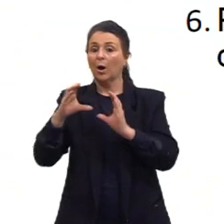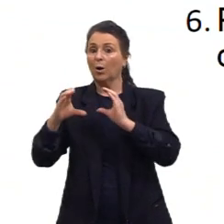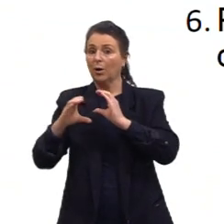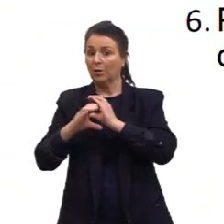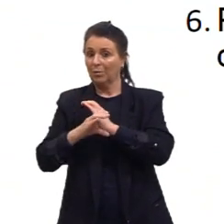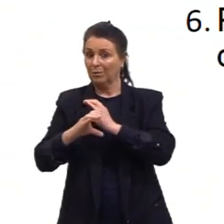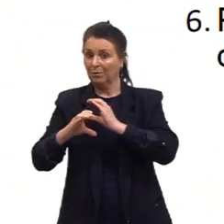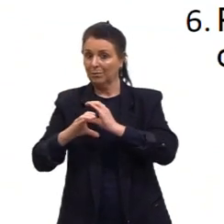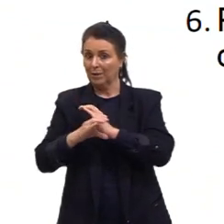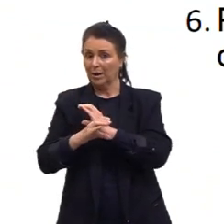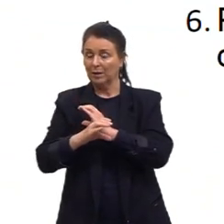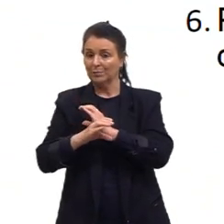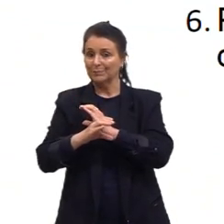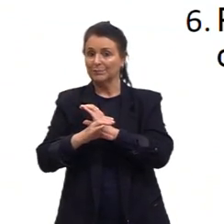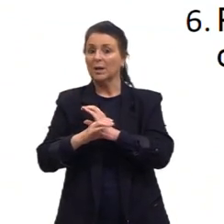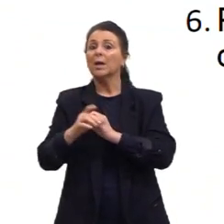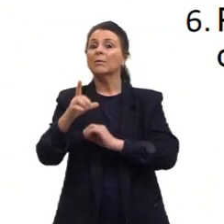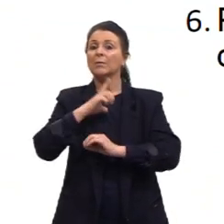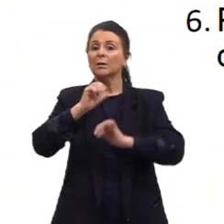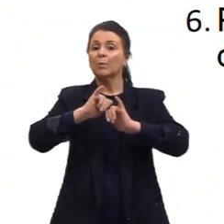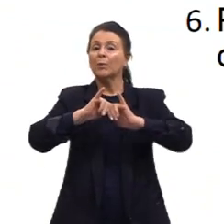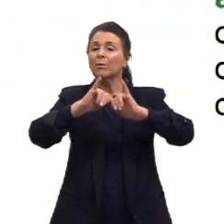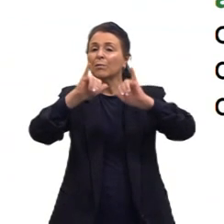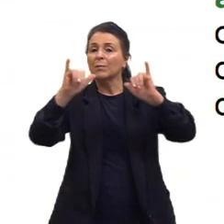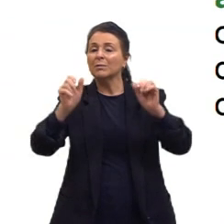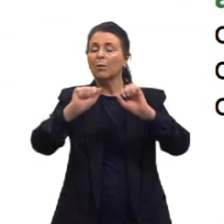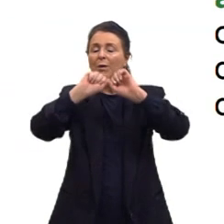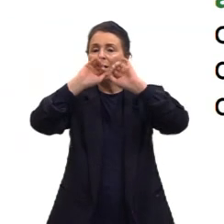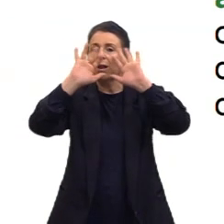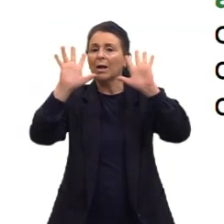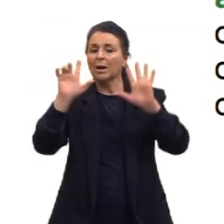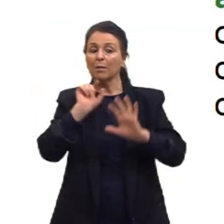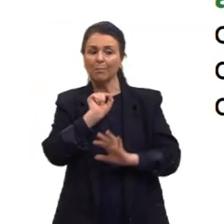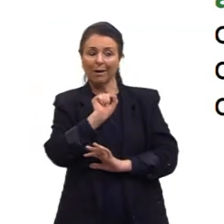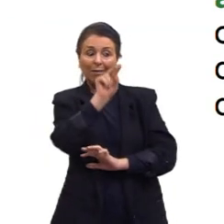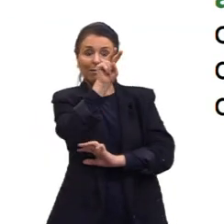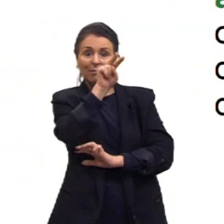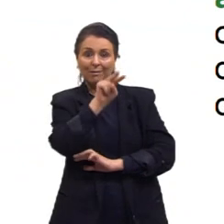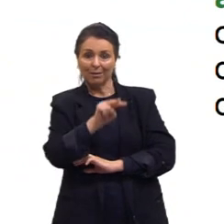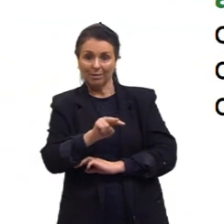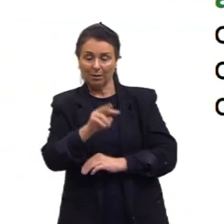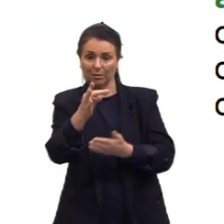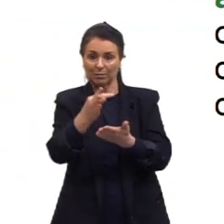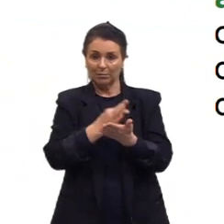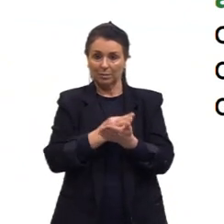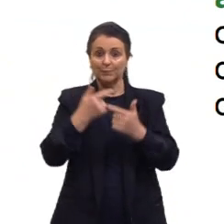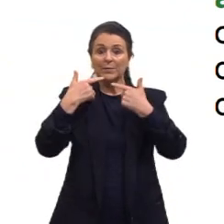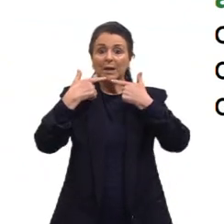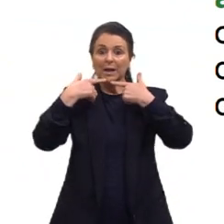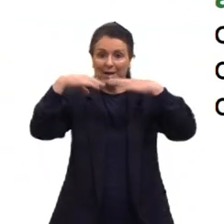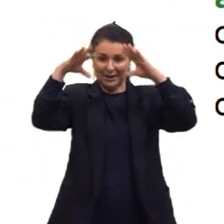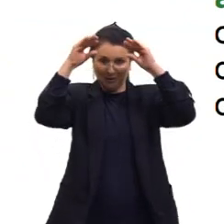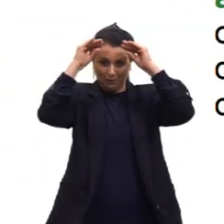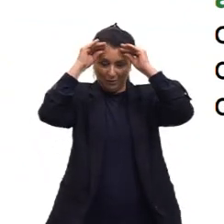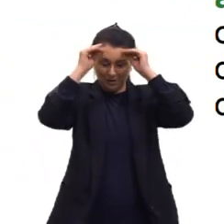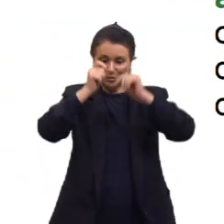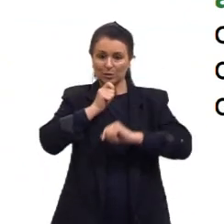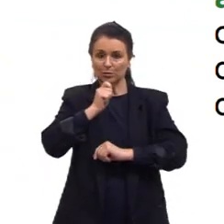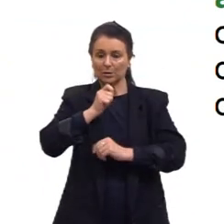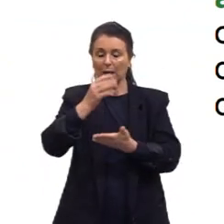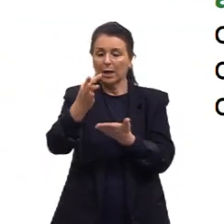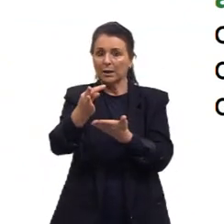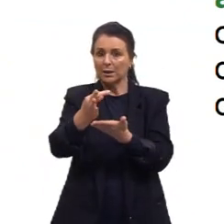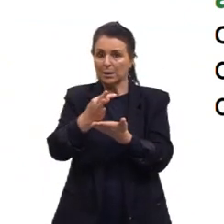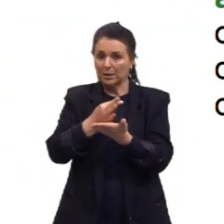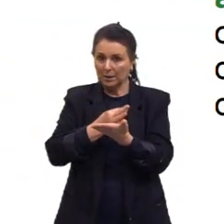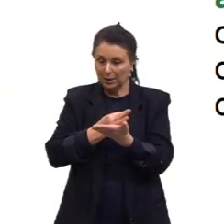para transportar essa informação ao leitor. Sobre a linguagem jornalística, são textos que eles são